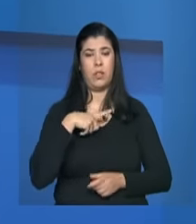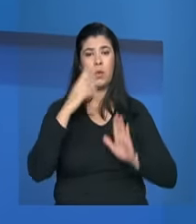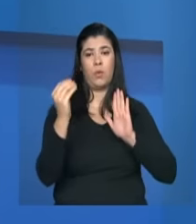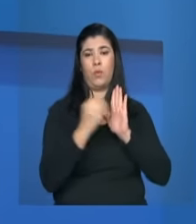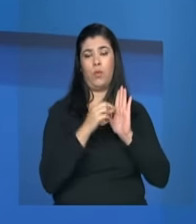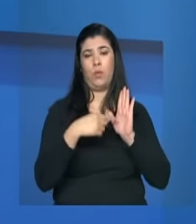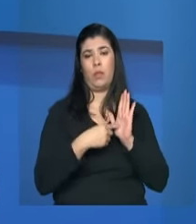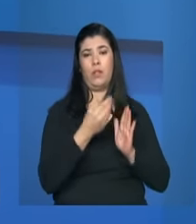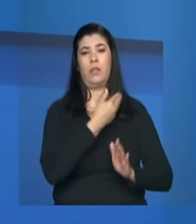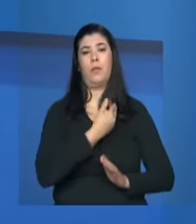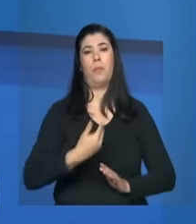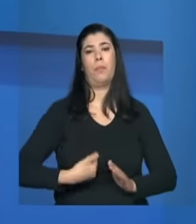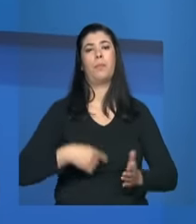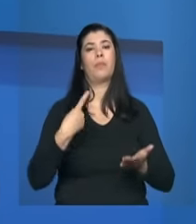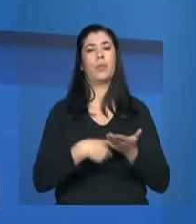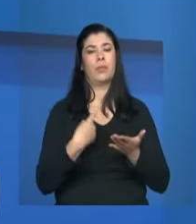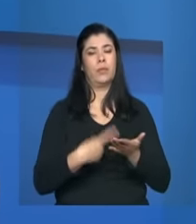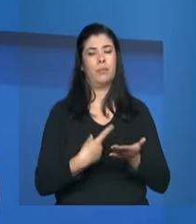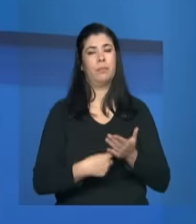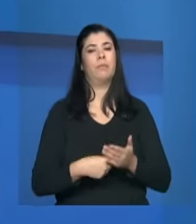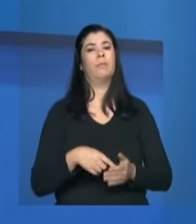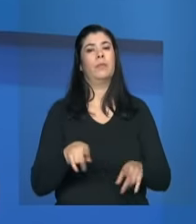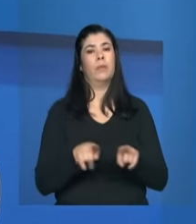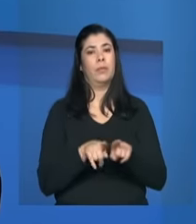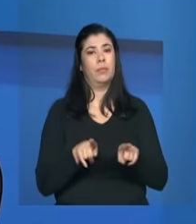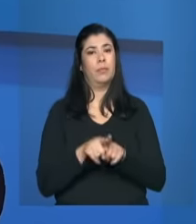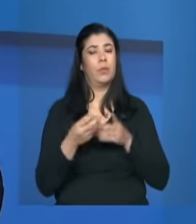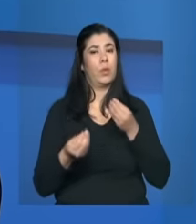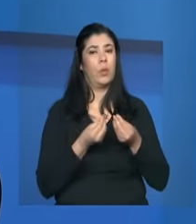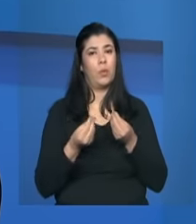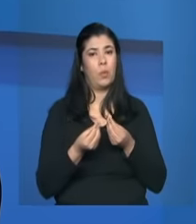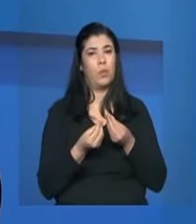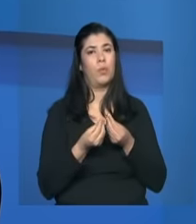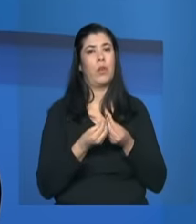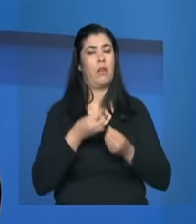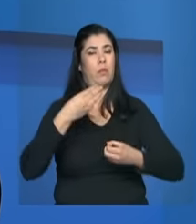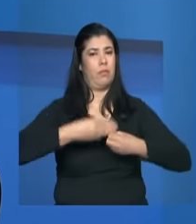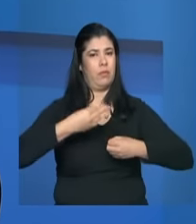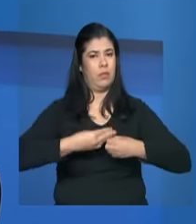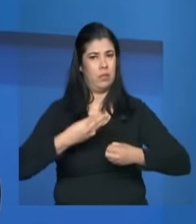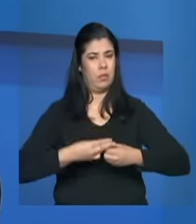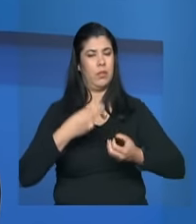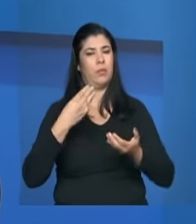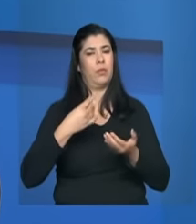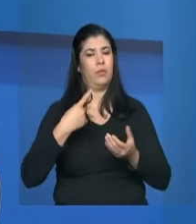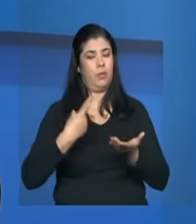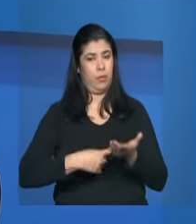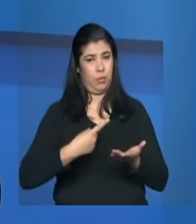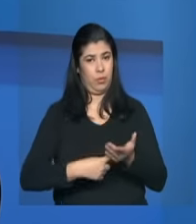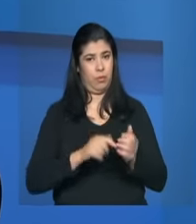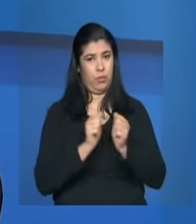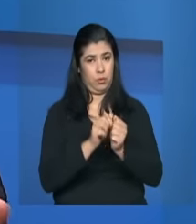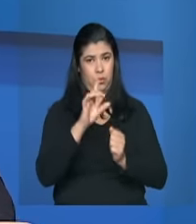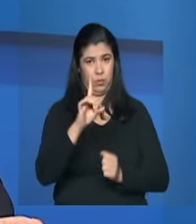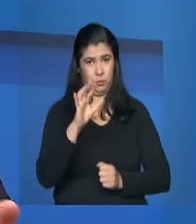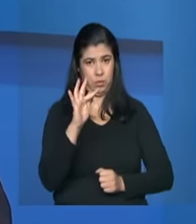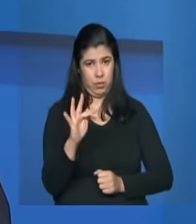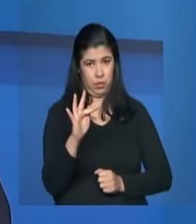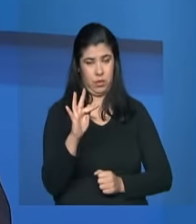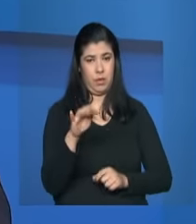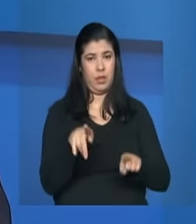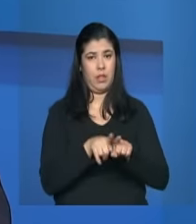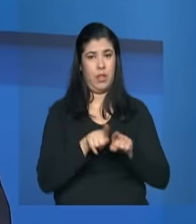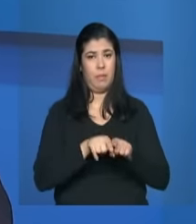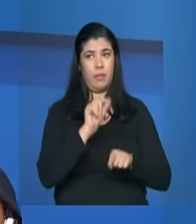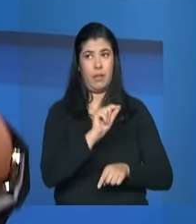pública na agenda política o compromisso não só dos municípios que já organizam a oferta e Distrito Federal mas também dos